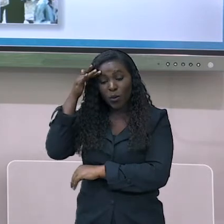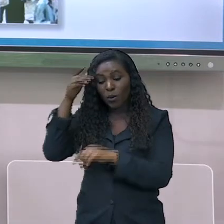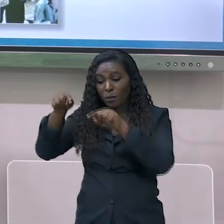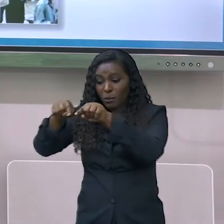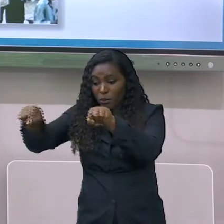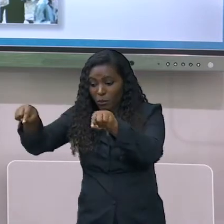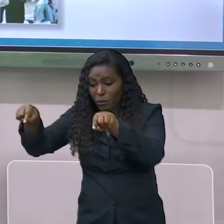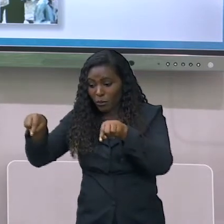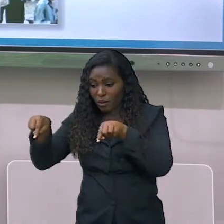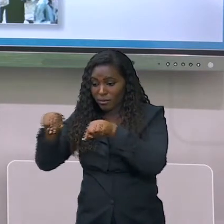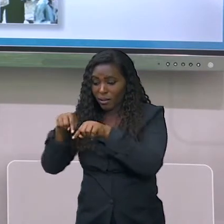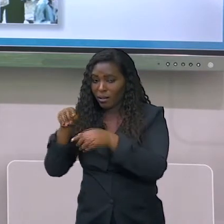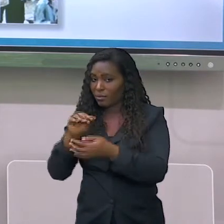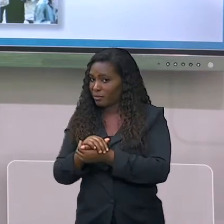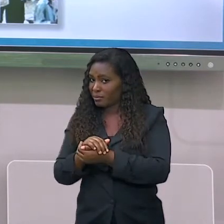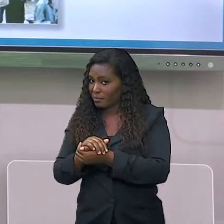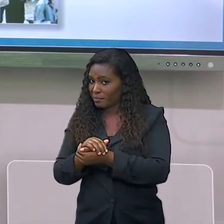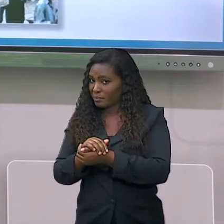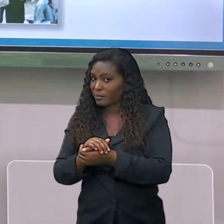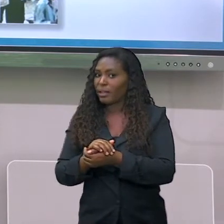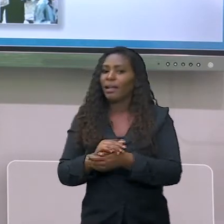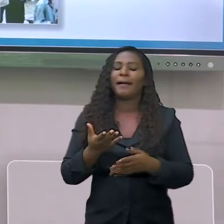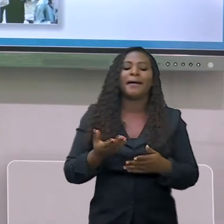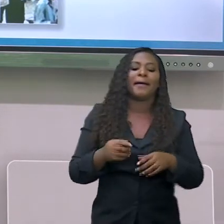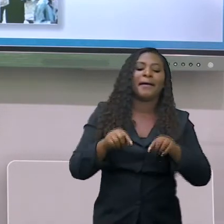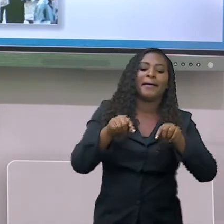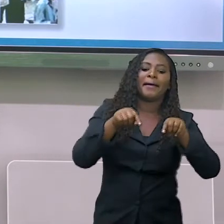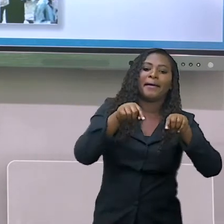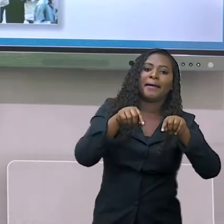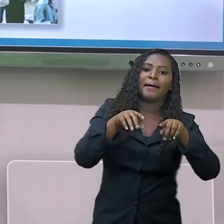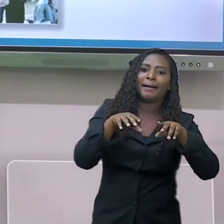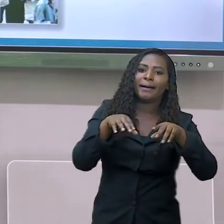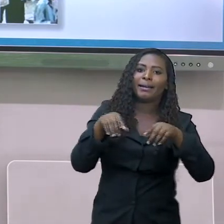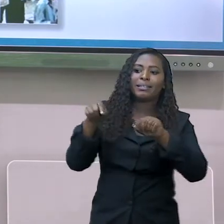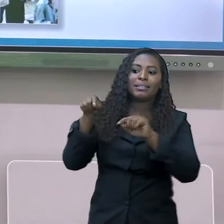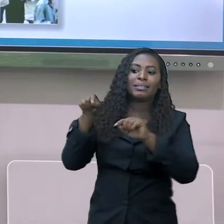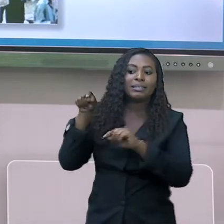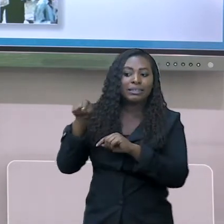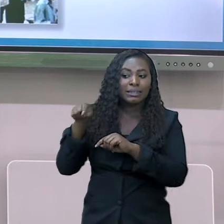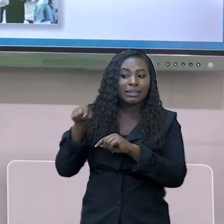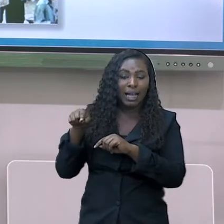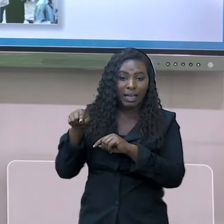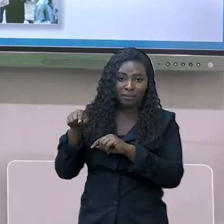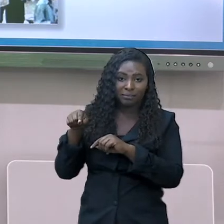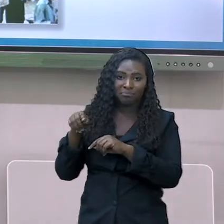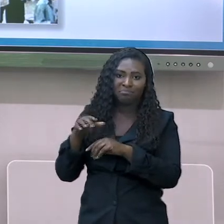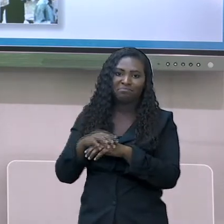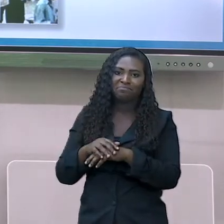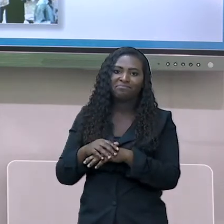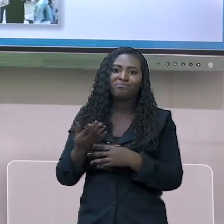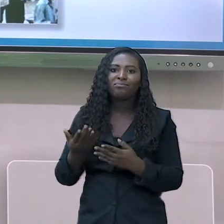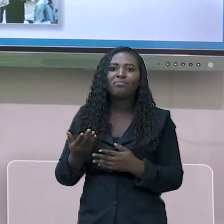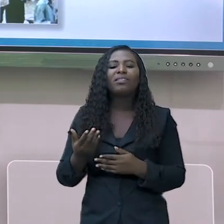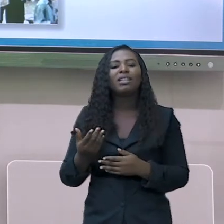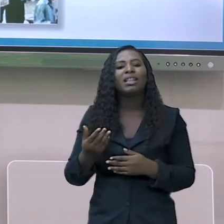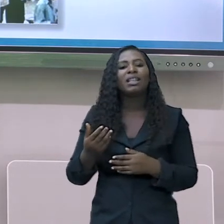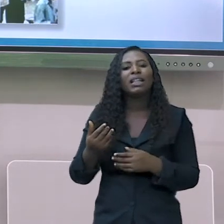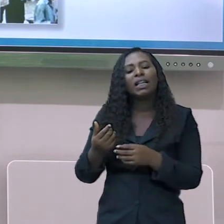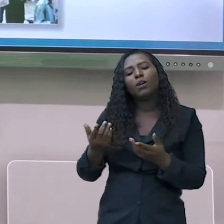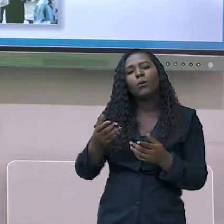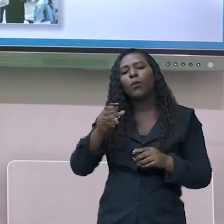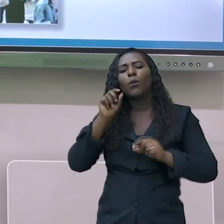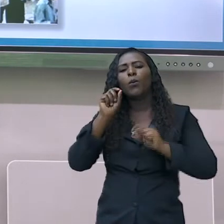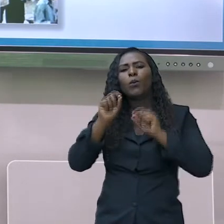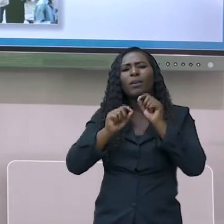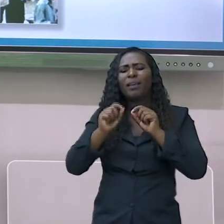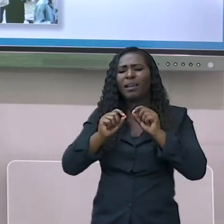na Índia, eu tenho 462 habitantes por quilômetro quadrado. A densidade demográfica da Índia